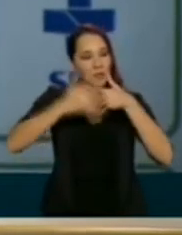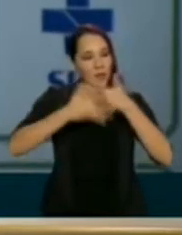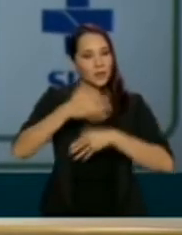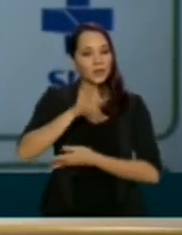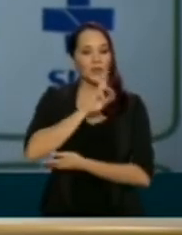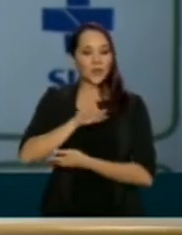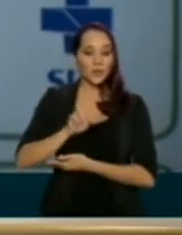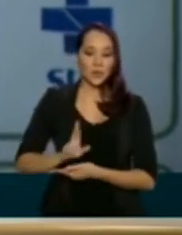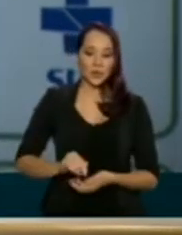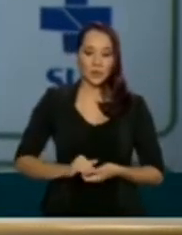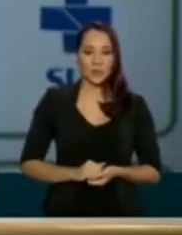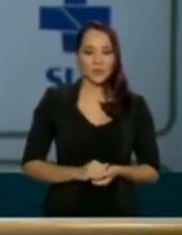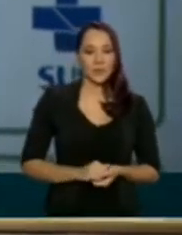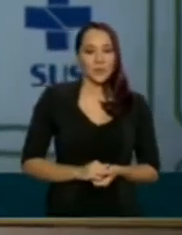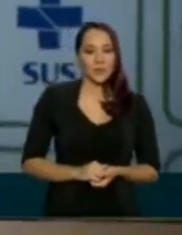resultados.